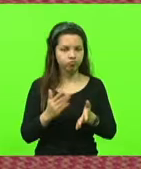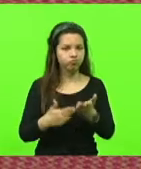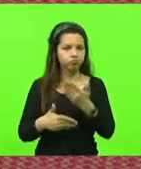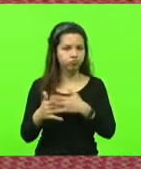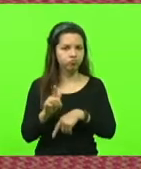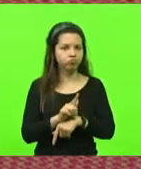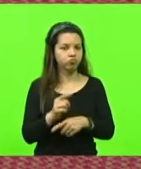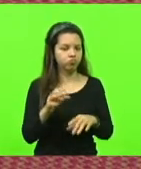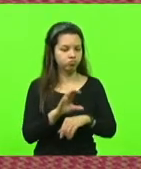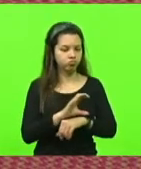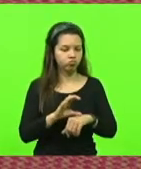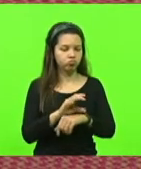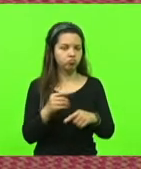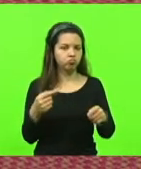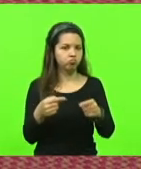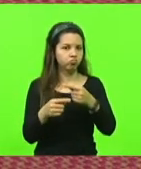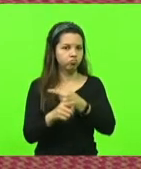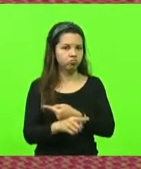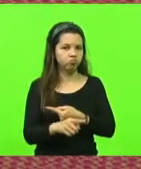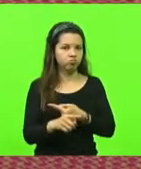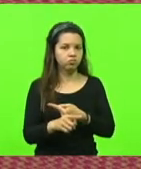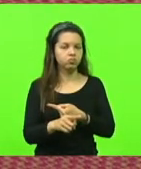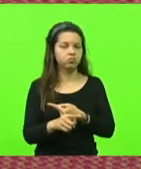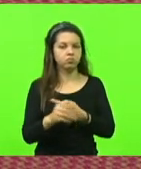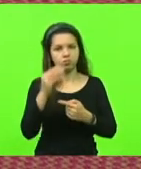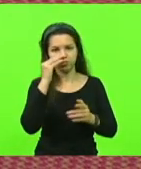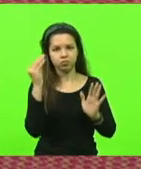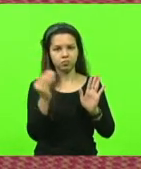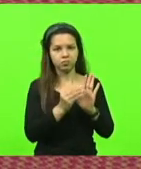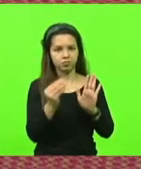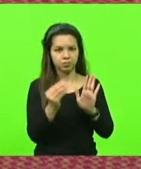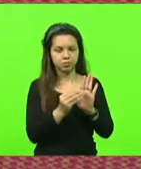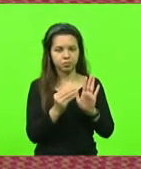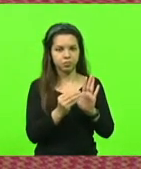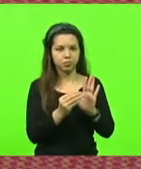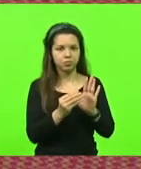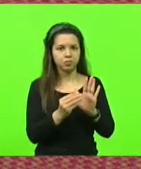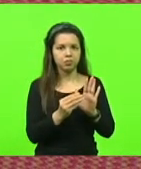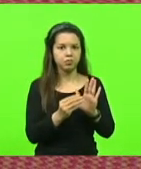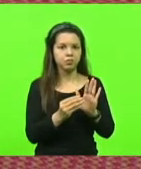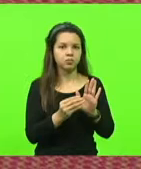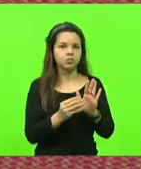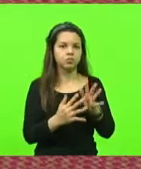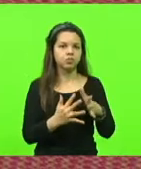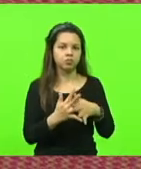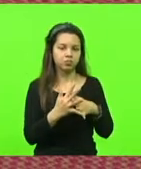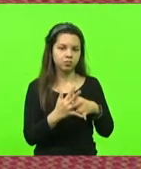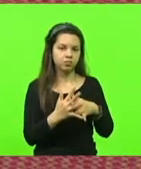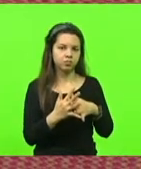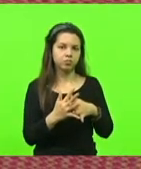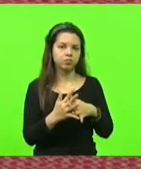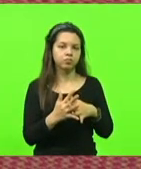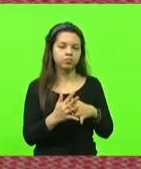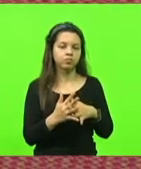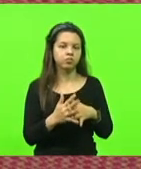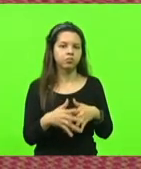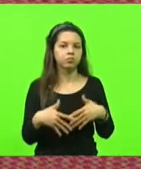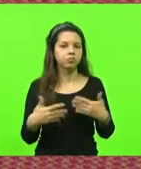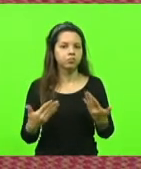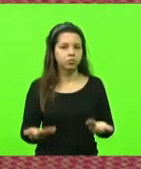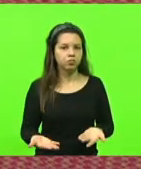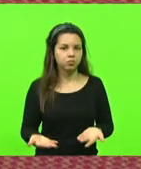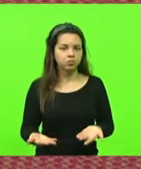inconstitucional por violação ao princípio da intranscendência subjetiva de sanções. Então...